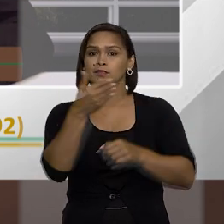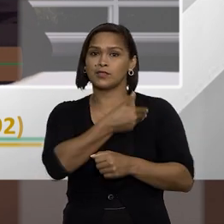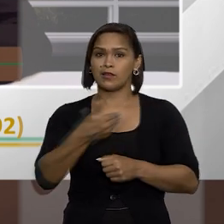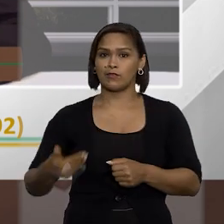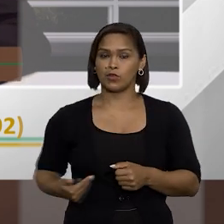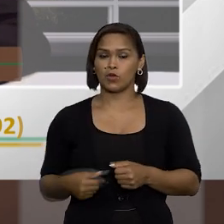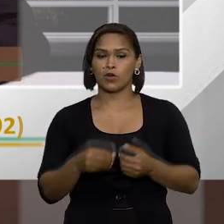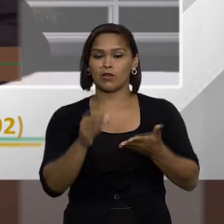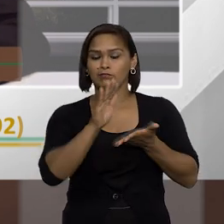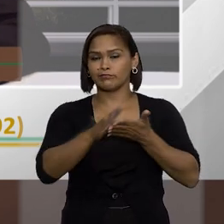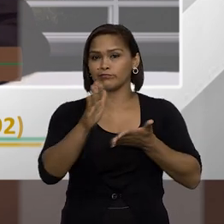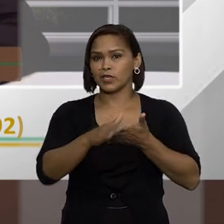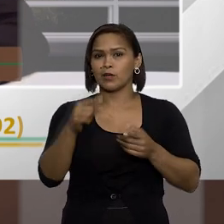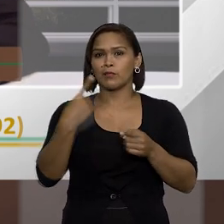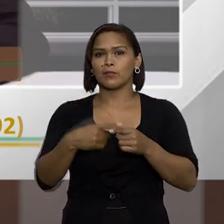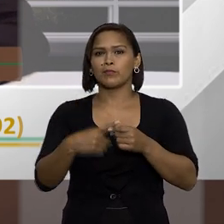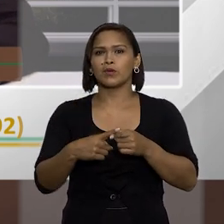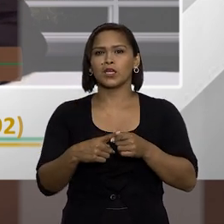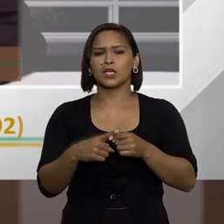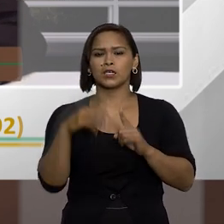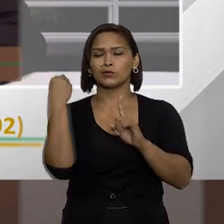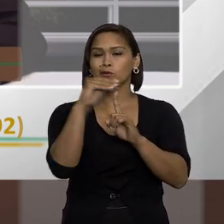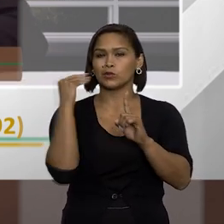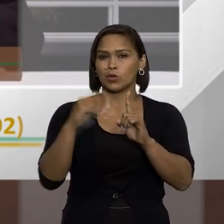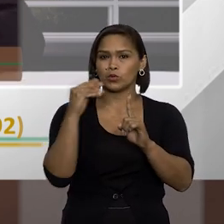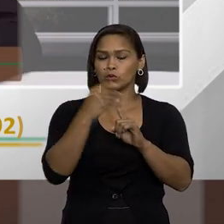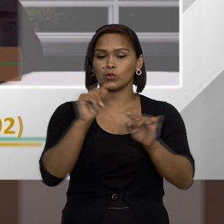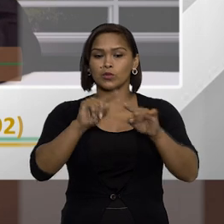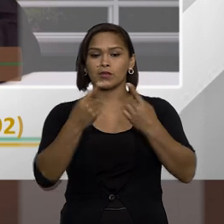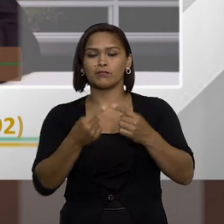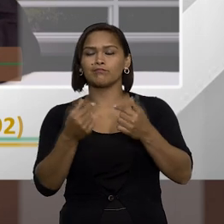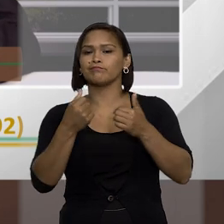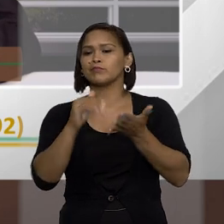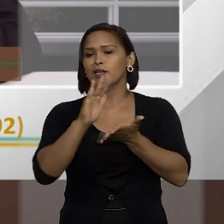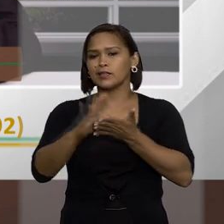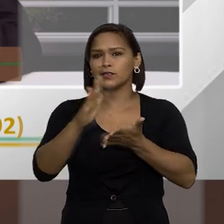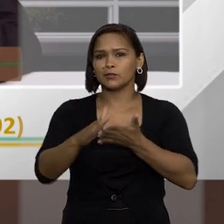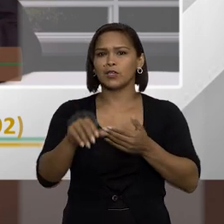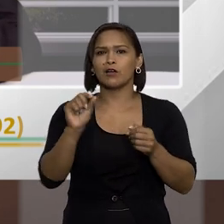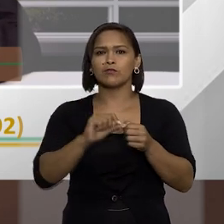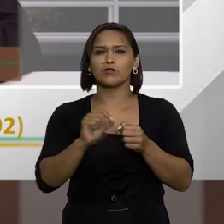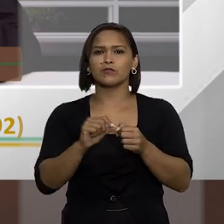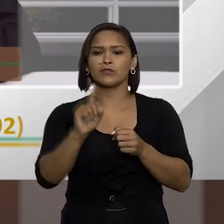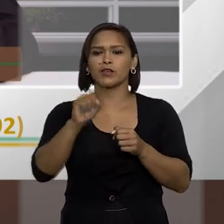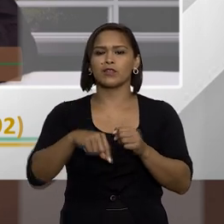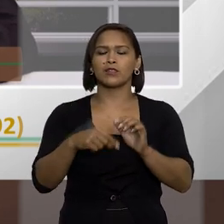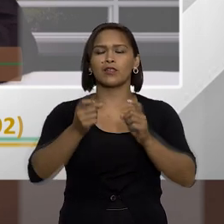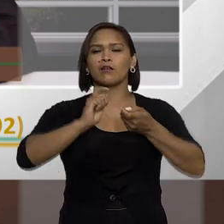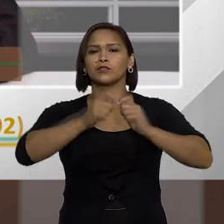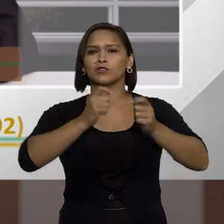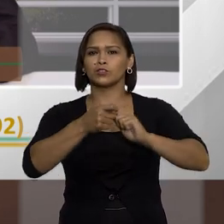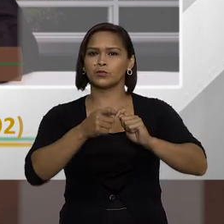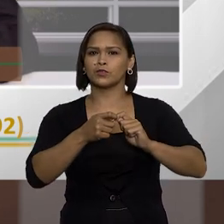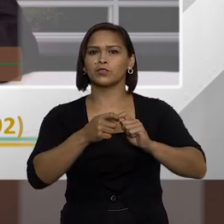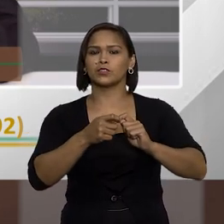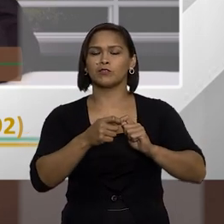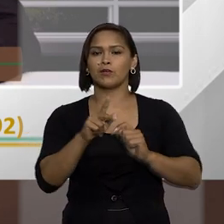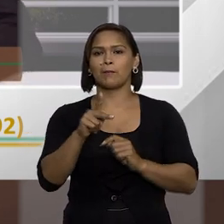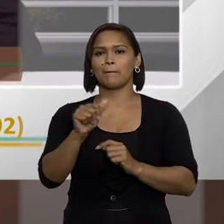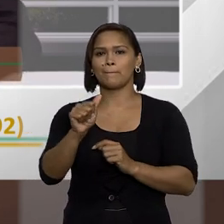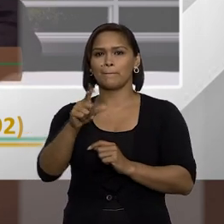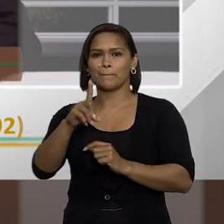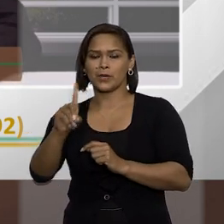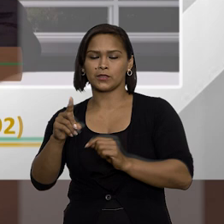de servidores que foram demitidos por terem cometido tortura, mas a demissão foi feita não na ação administrativa no PAD,